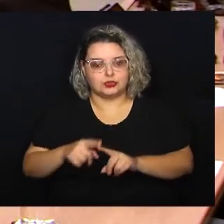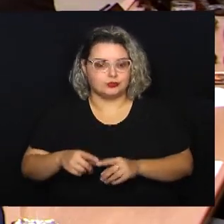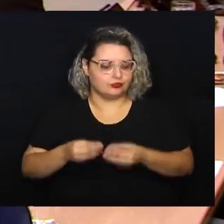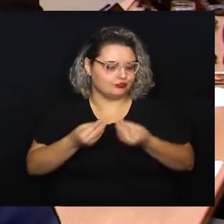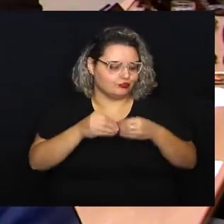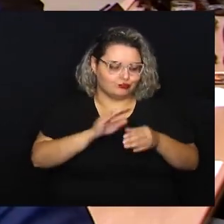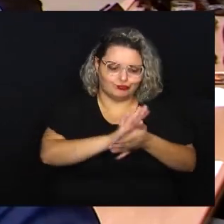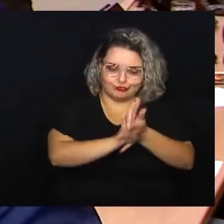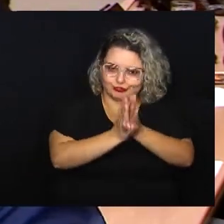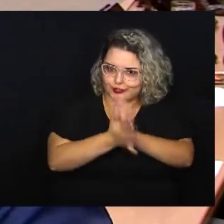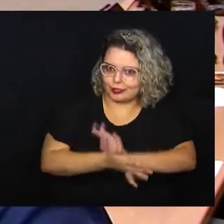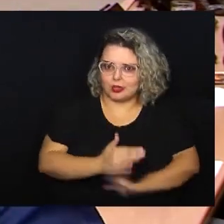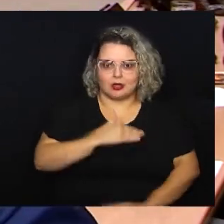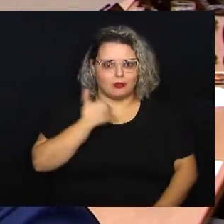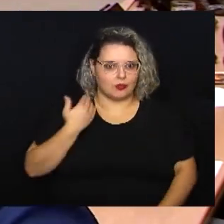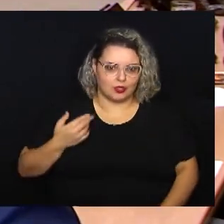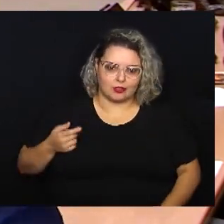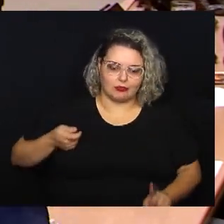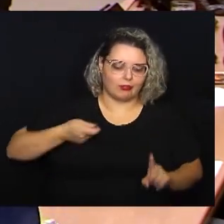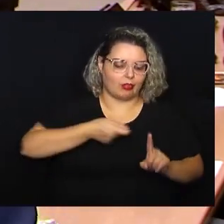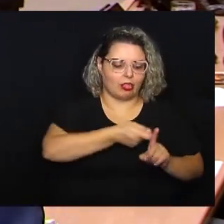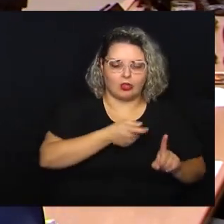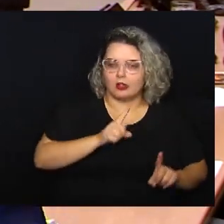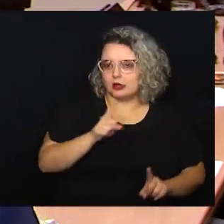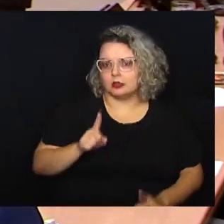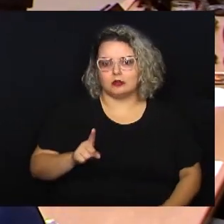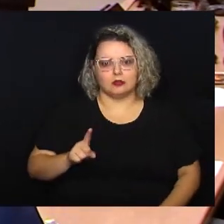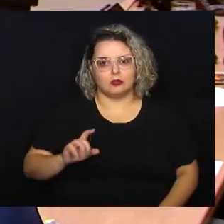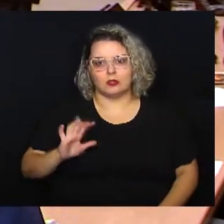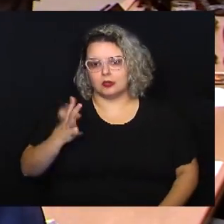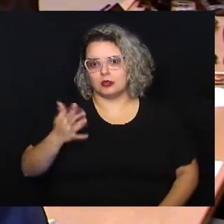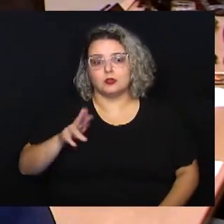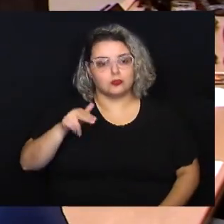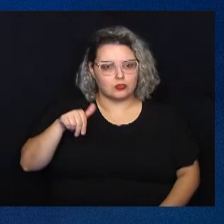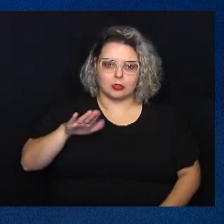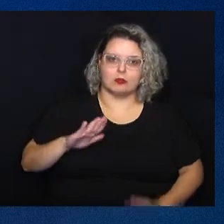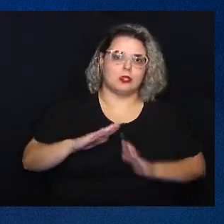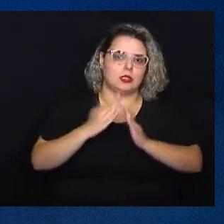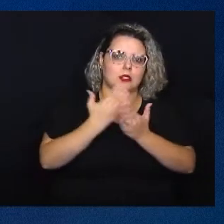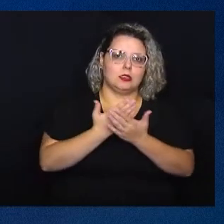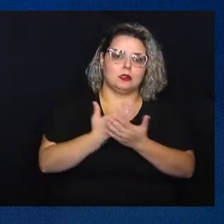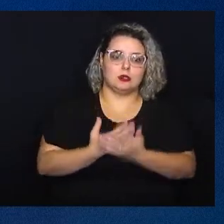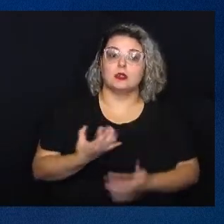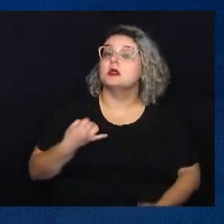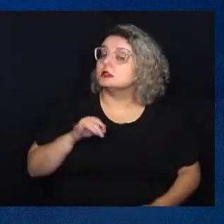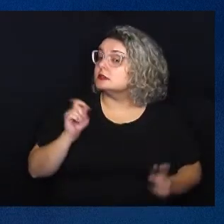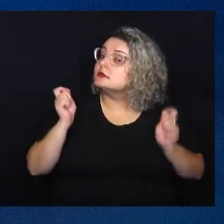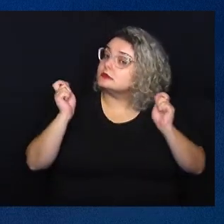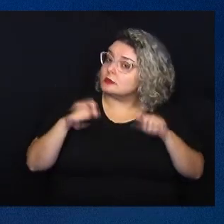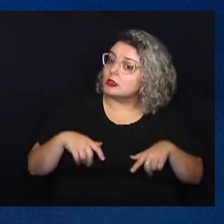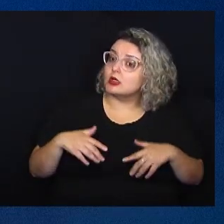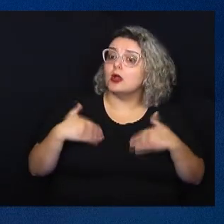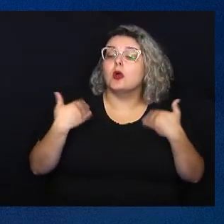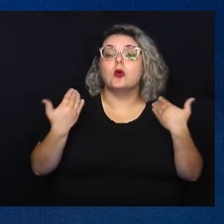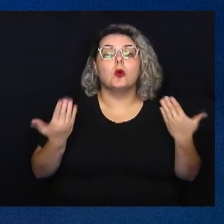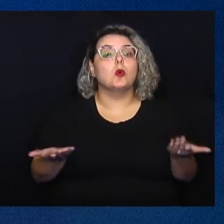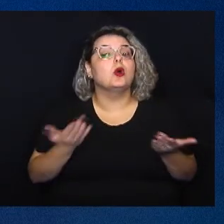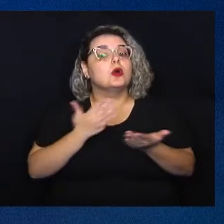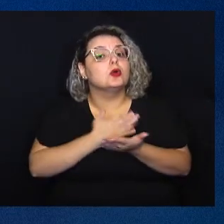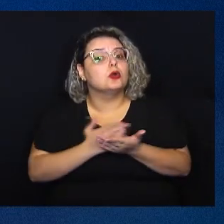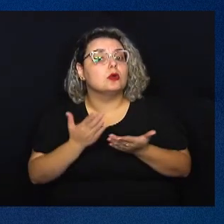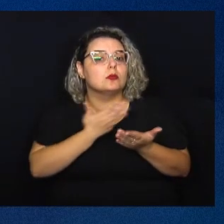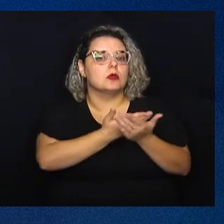tragédias, como mortes, facadas, não aconteçam nunca mais nas escolas. Caso seja possível, quando será